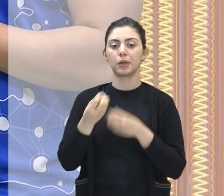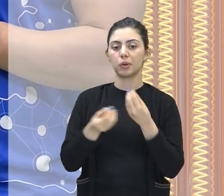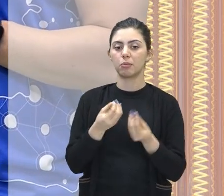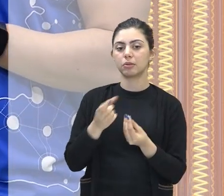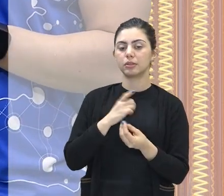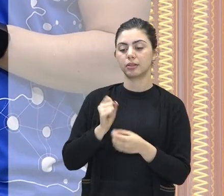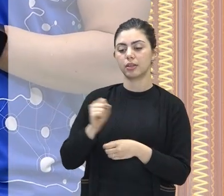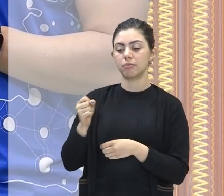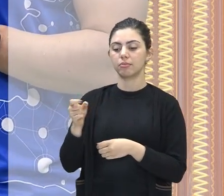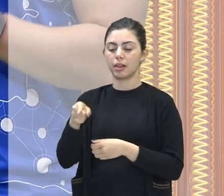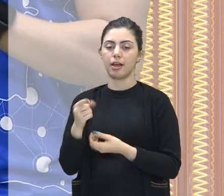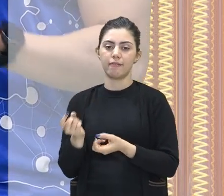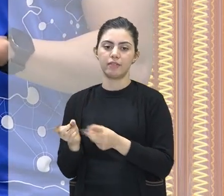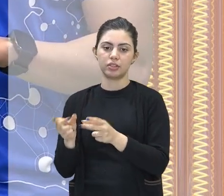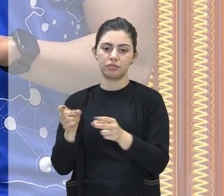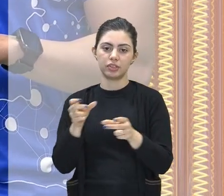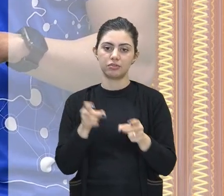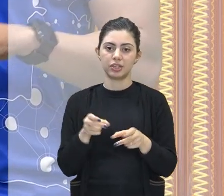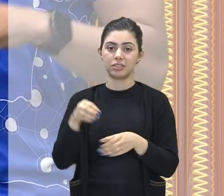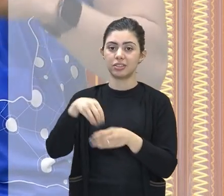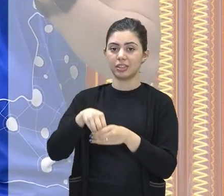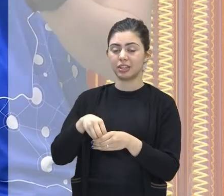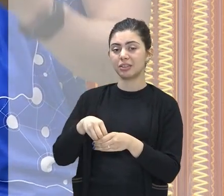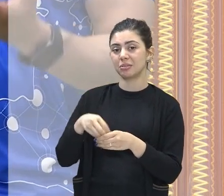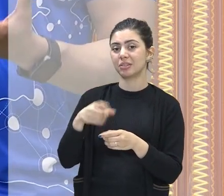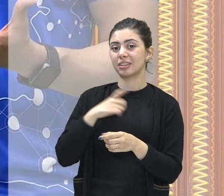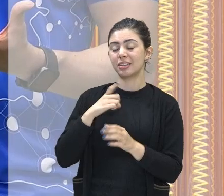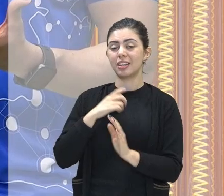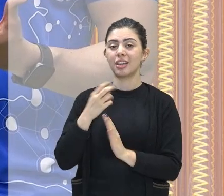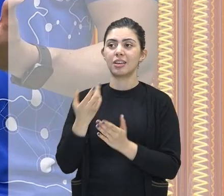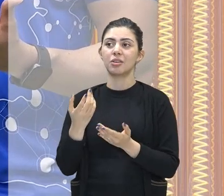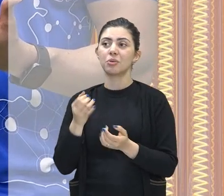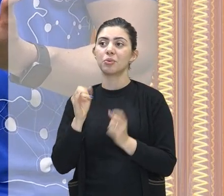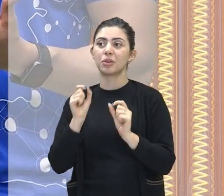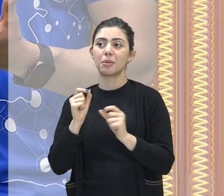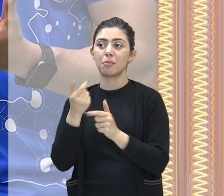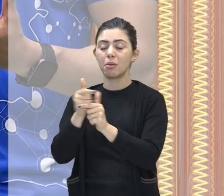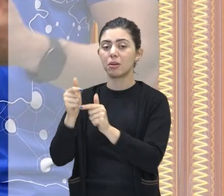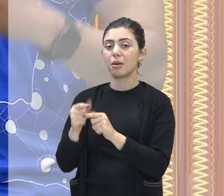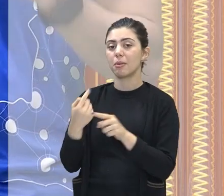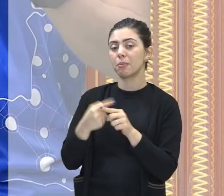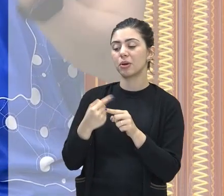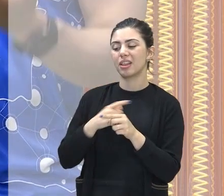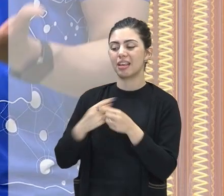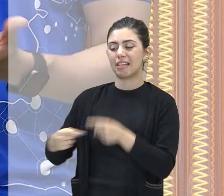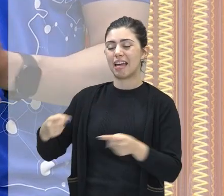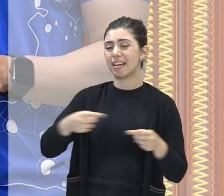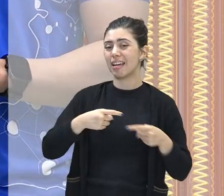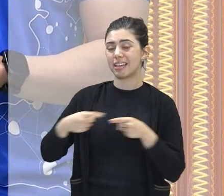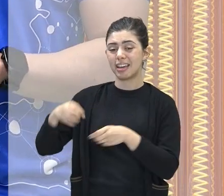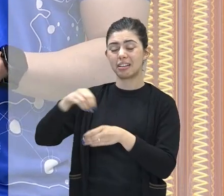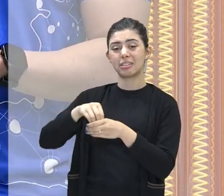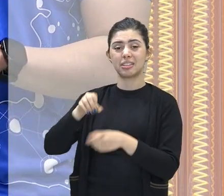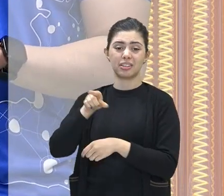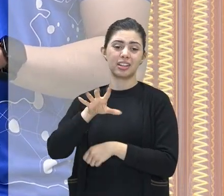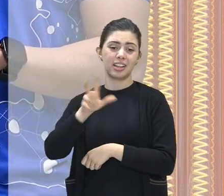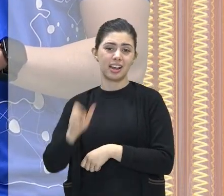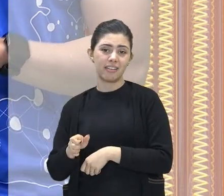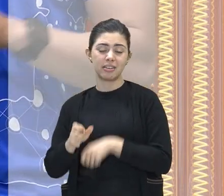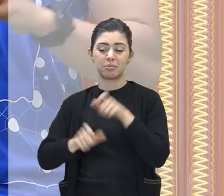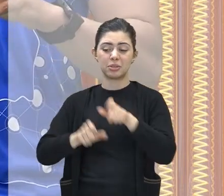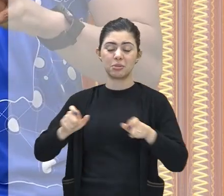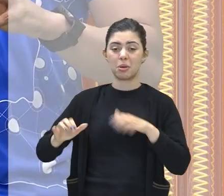interno restrito ali e as guerras civis, que assolam o continente africano e que matam ali, anualmente, milhares de